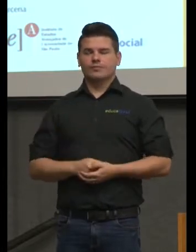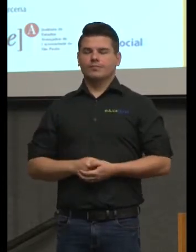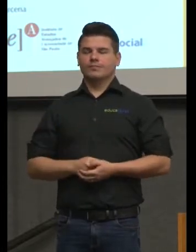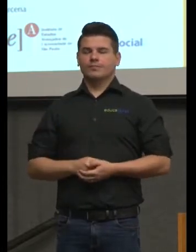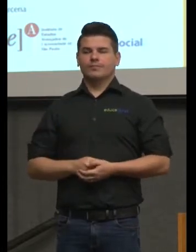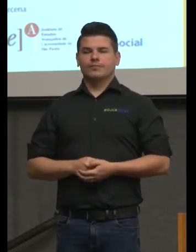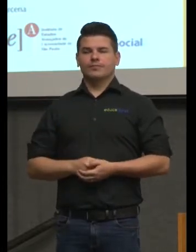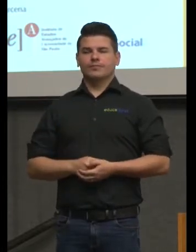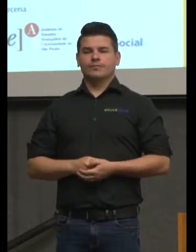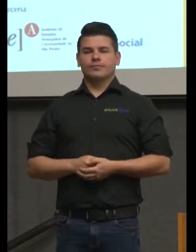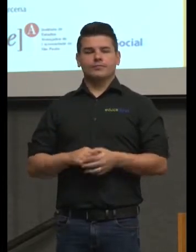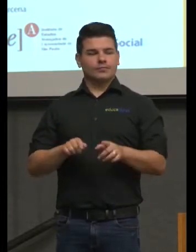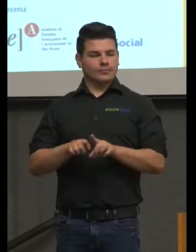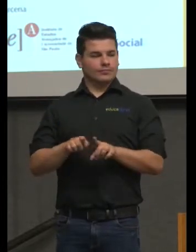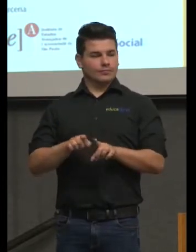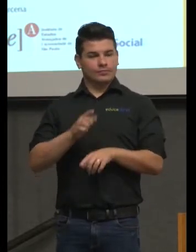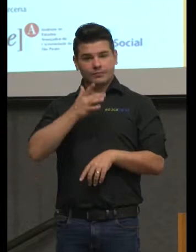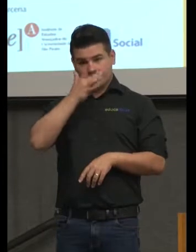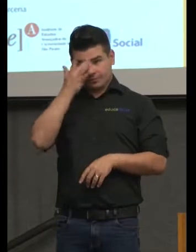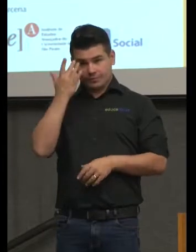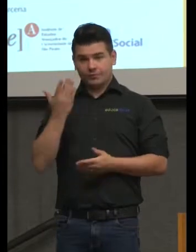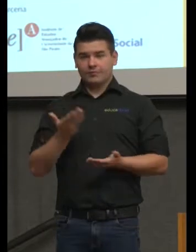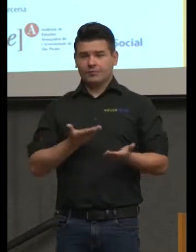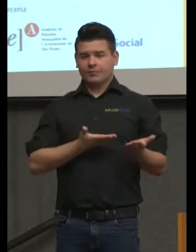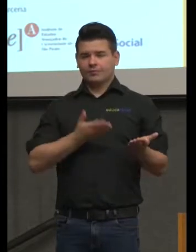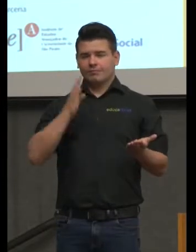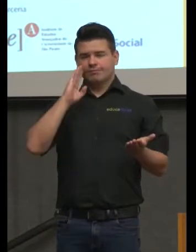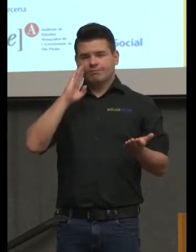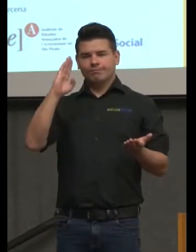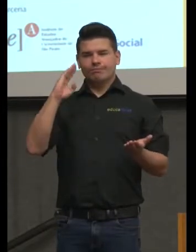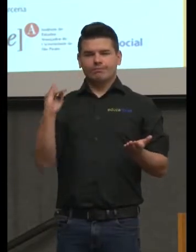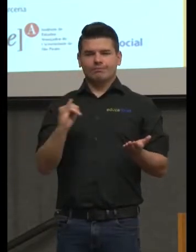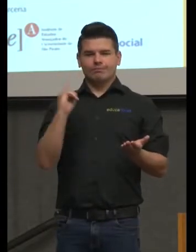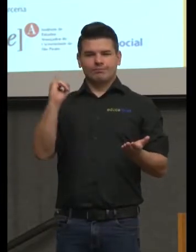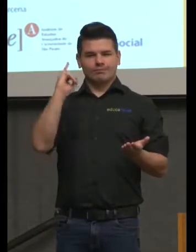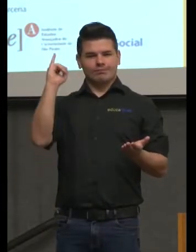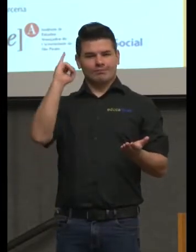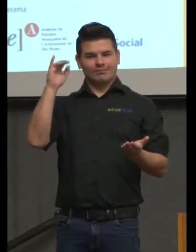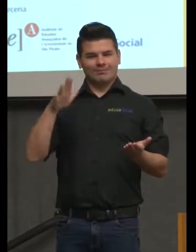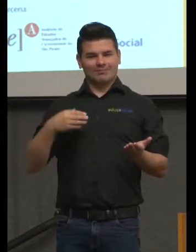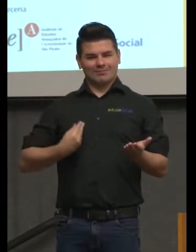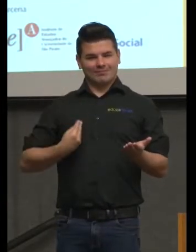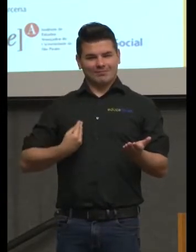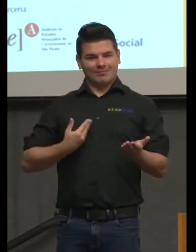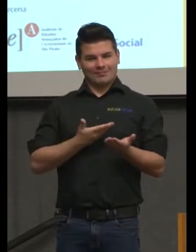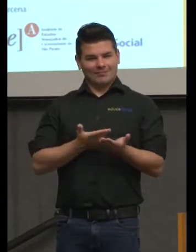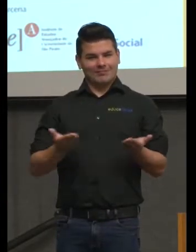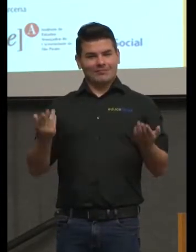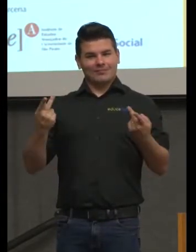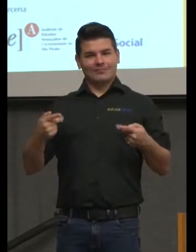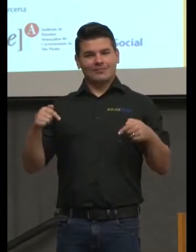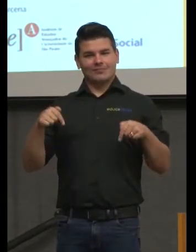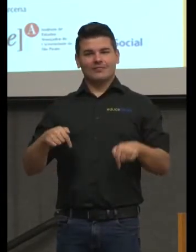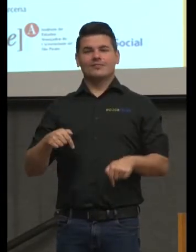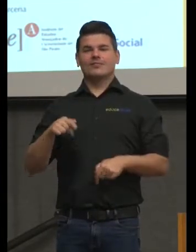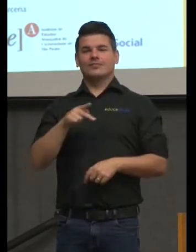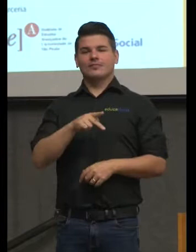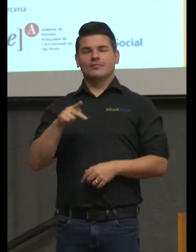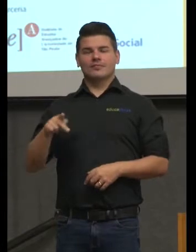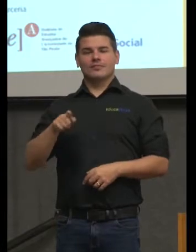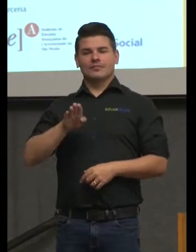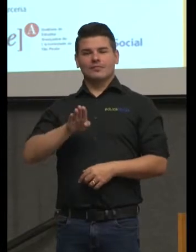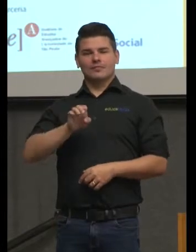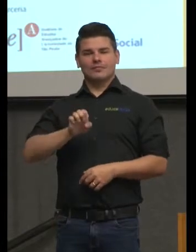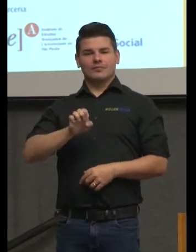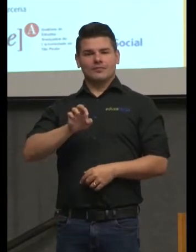E a pessoa mais importante para todos nós aqui, a professora Bernadette Gart, que é um